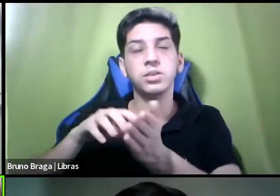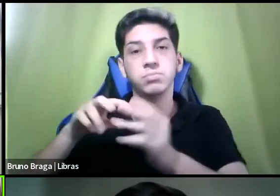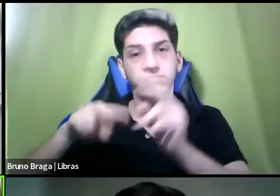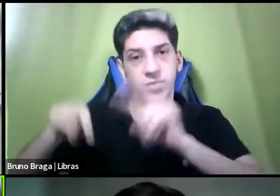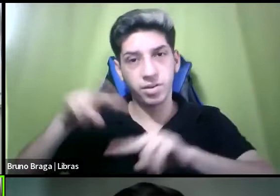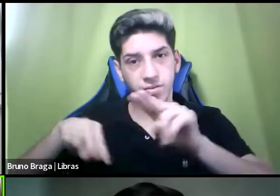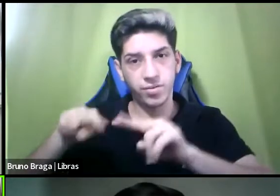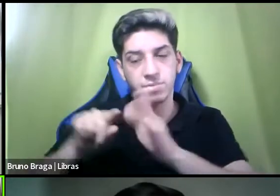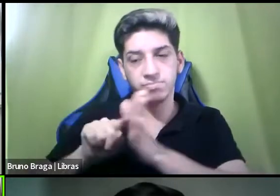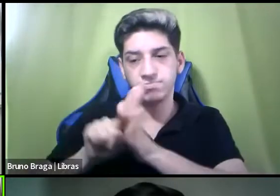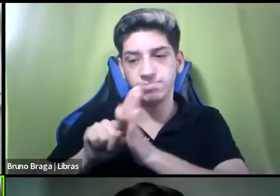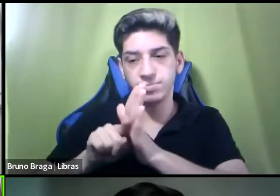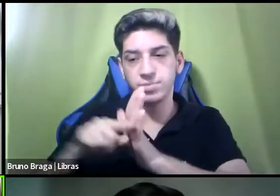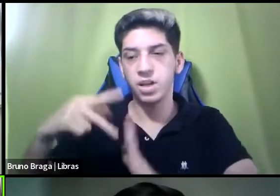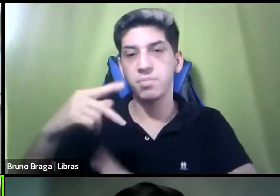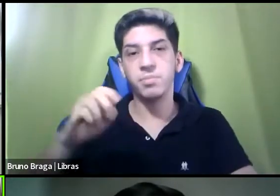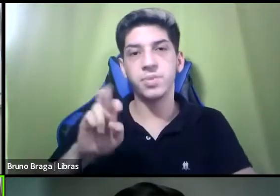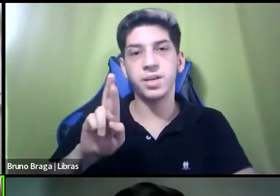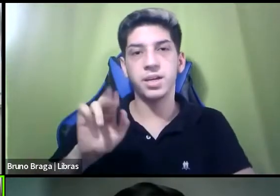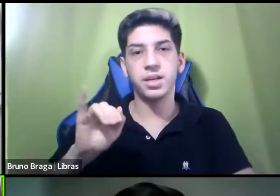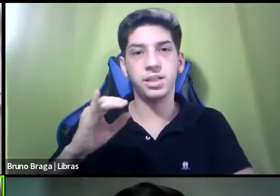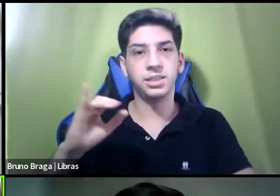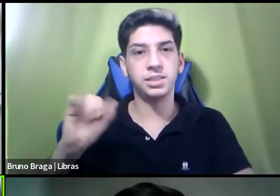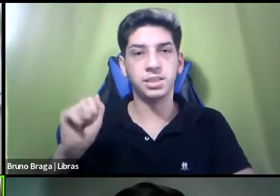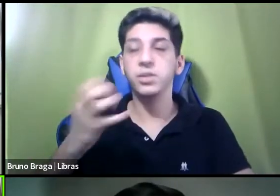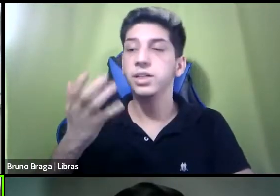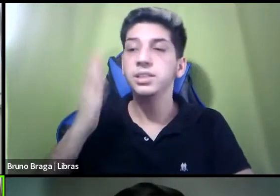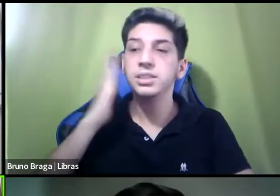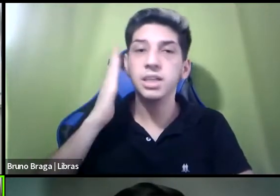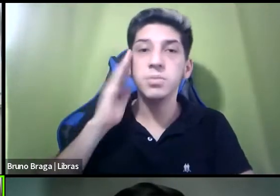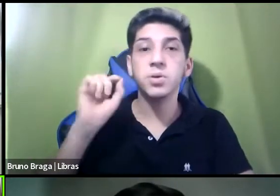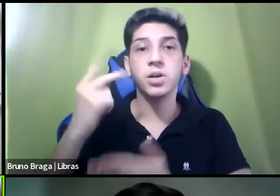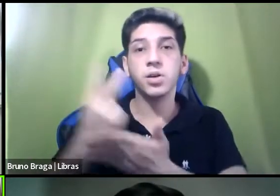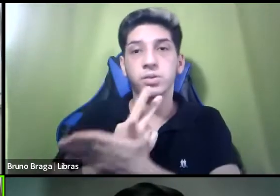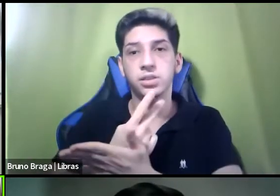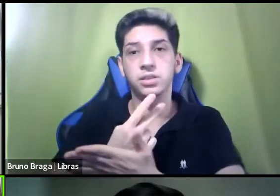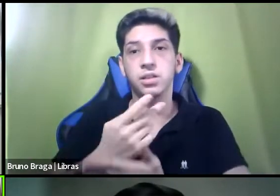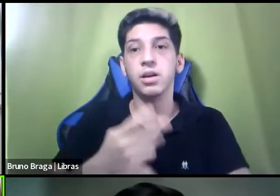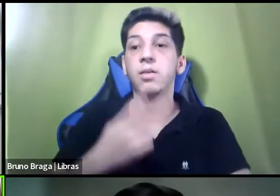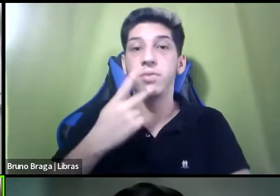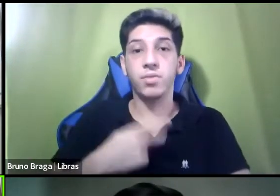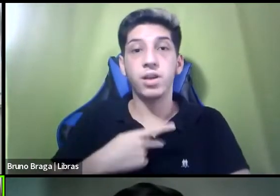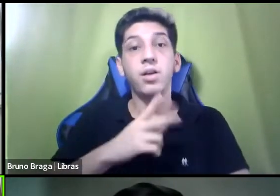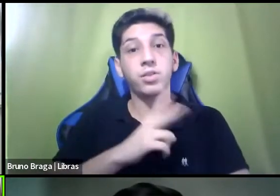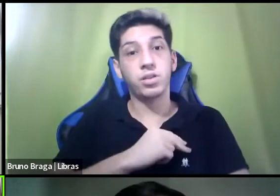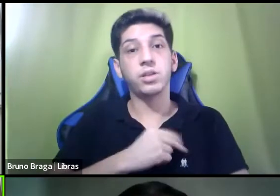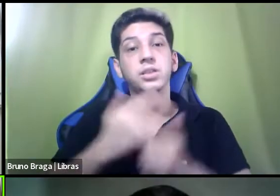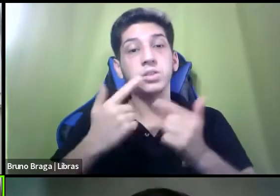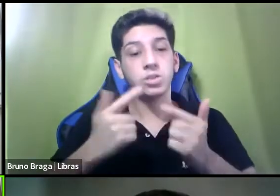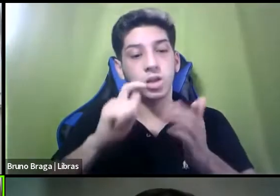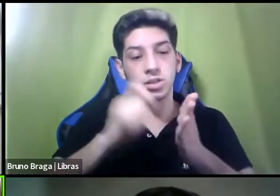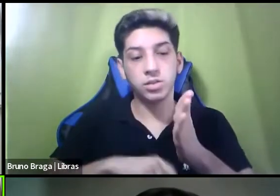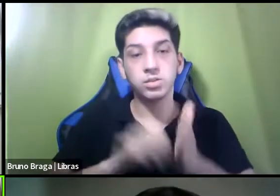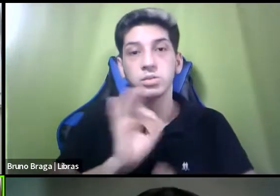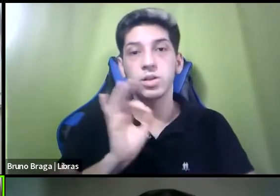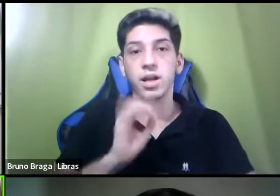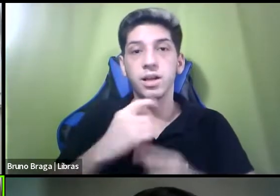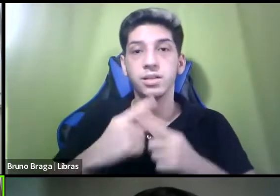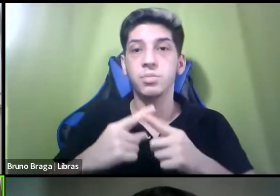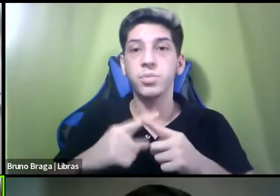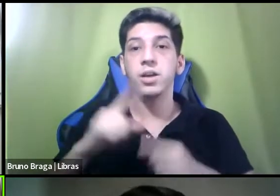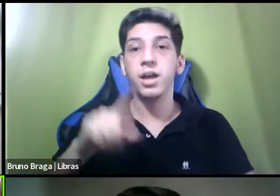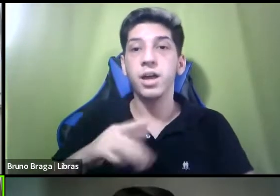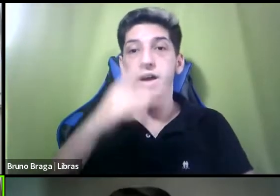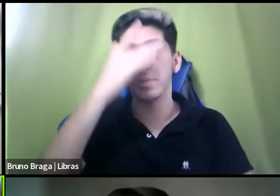e queria saber o que estava acontecendo quando o assistente social falou, doutora, graças a Deus que não assinou isso, porque é uma